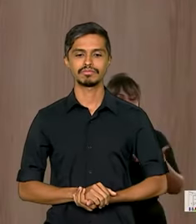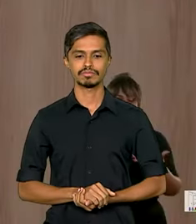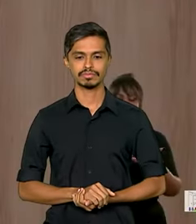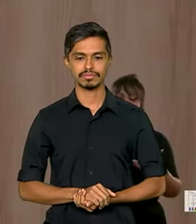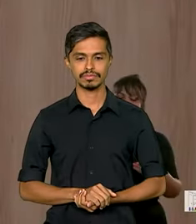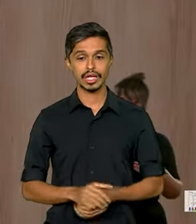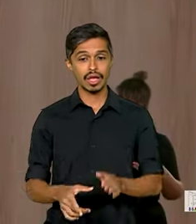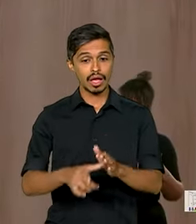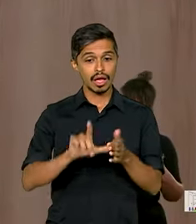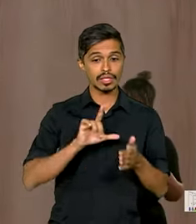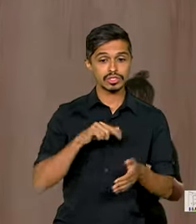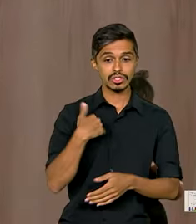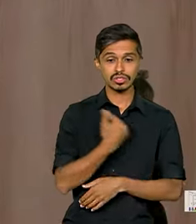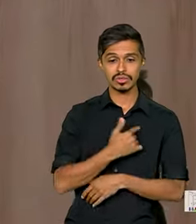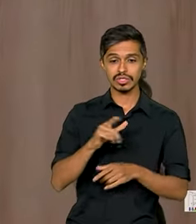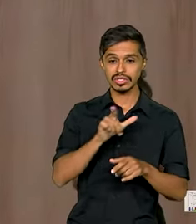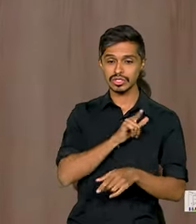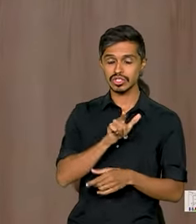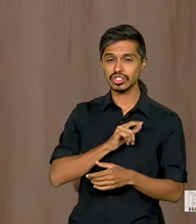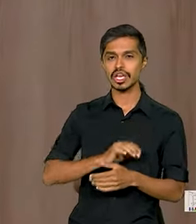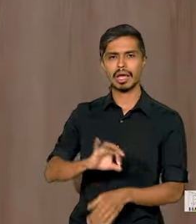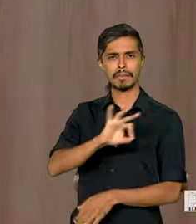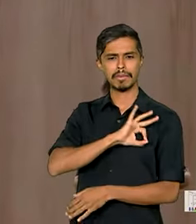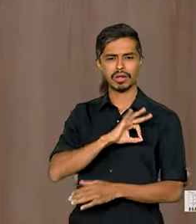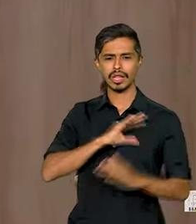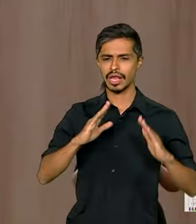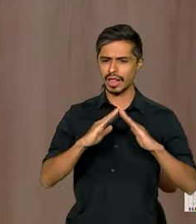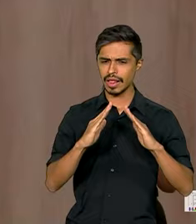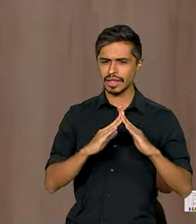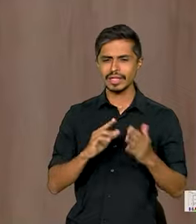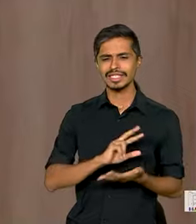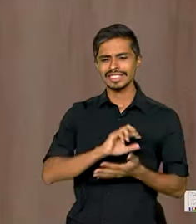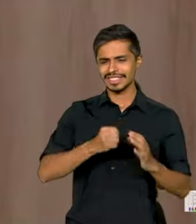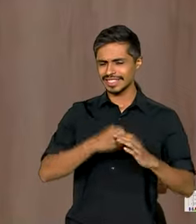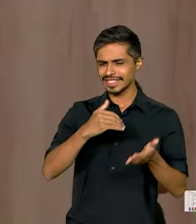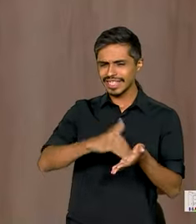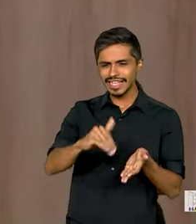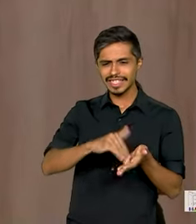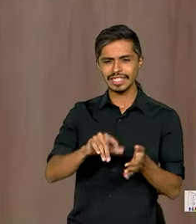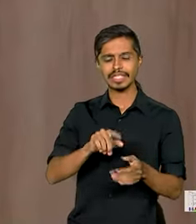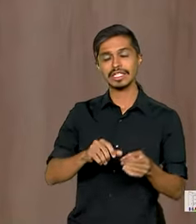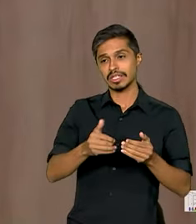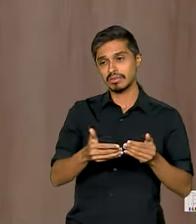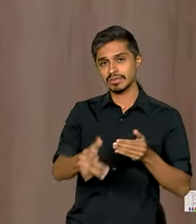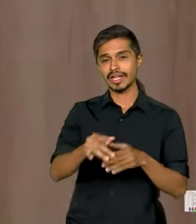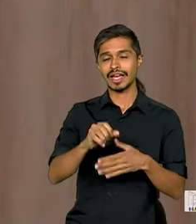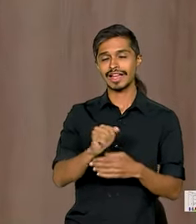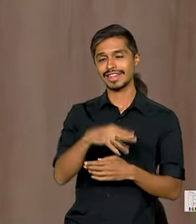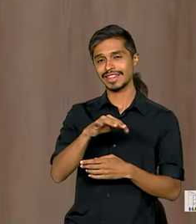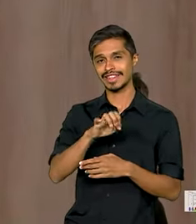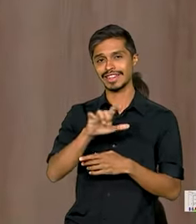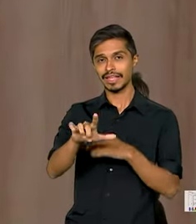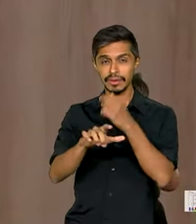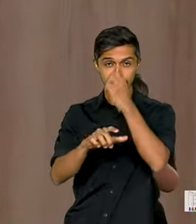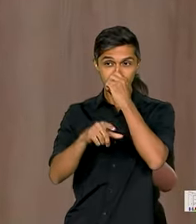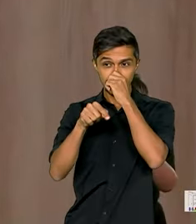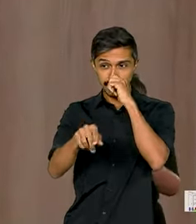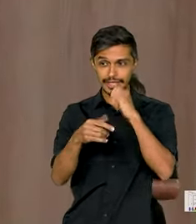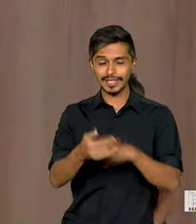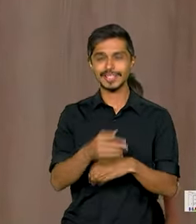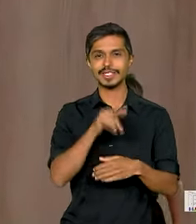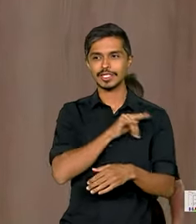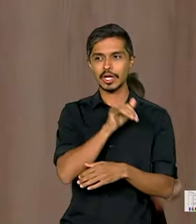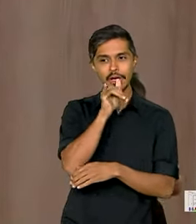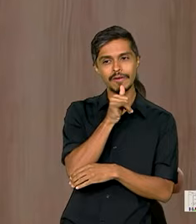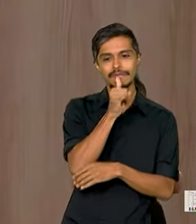Antes, gente tinha um intermediário que era a Delegacia de Polícia, a Secretaria de Segurança Pública e só assim a Anatel e o setor de telecomunicações recebiam